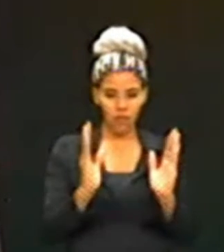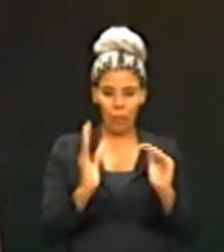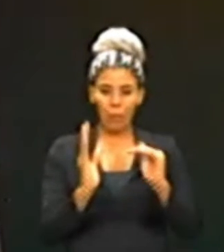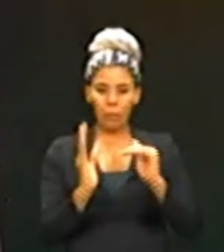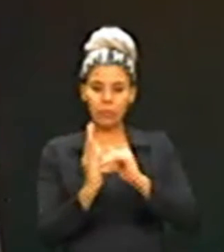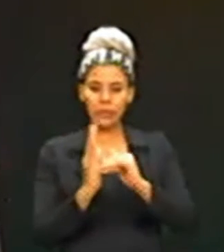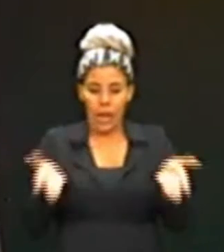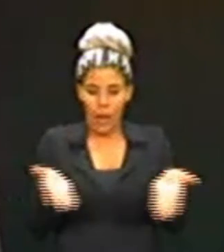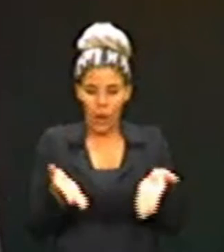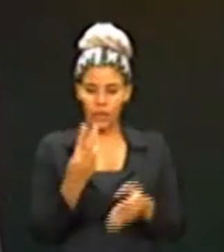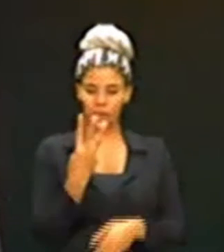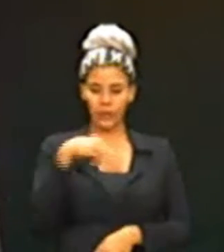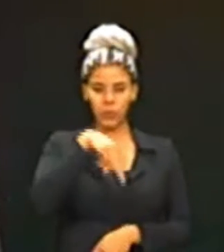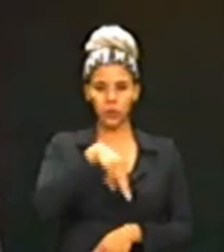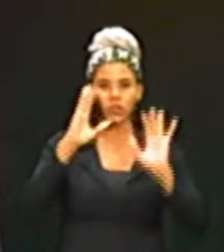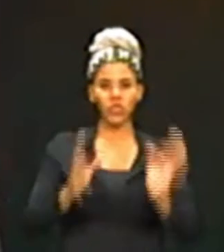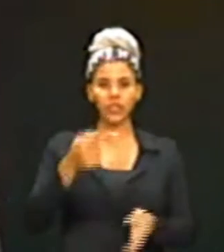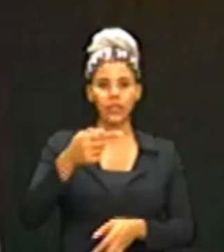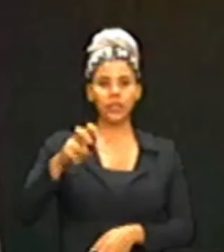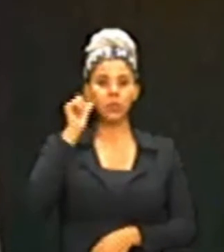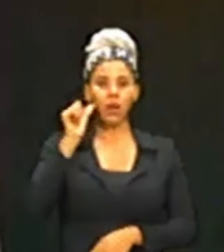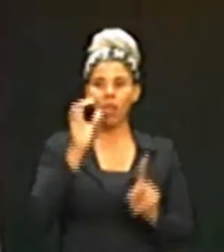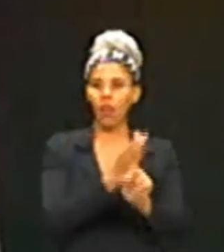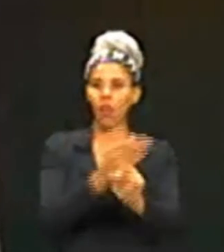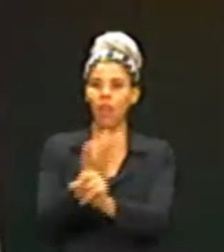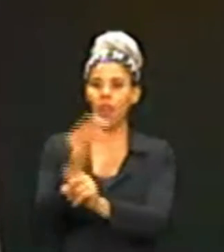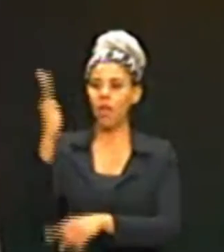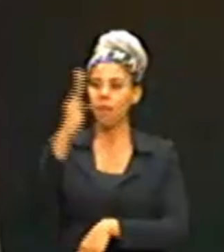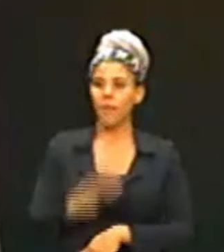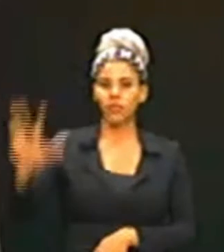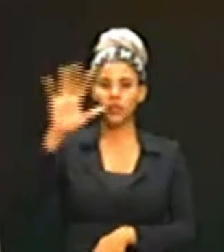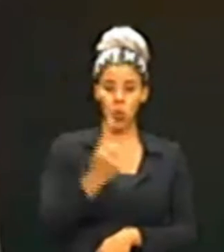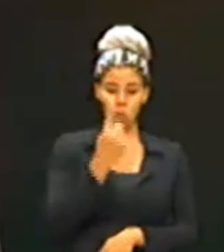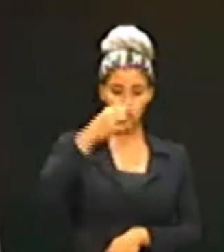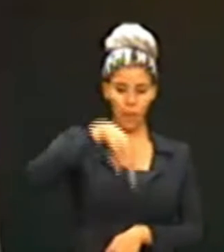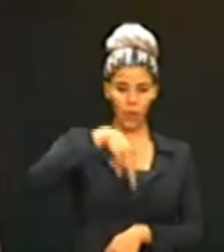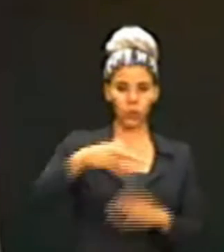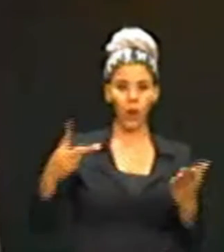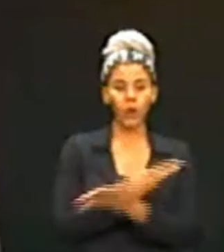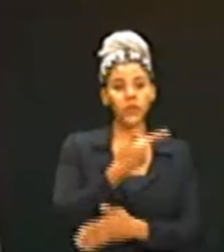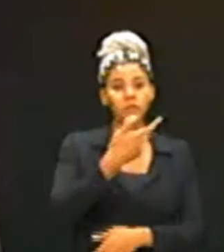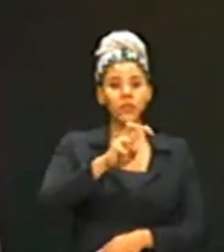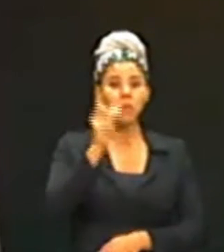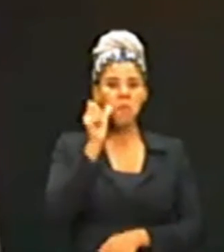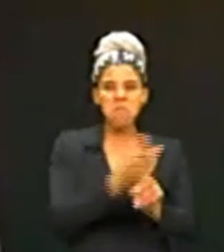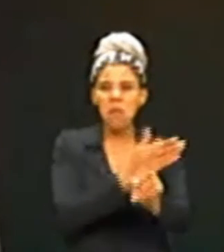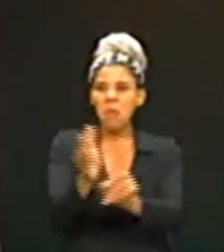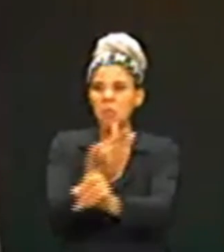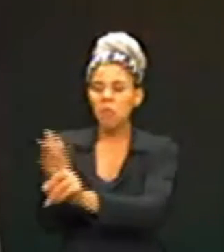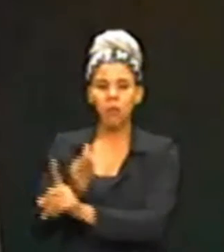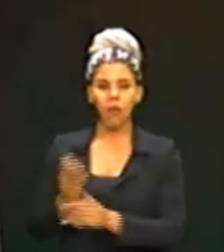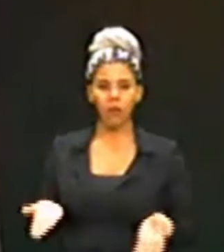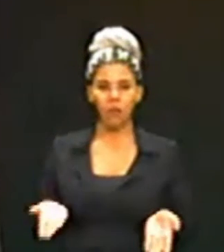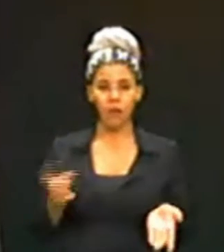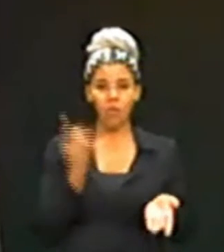75 mulheres já foram agredidas no Brasil. A cada minuto, 25 mulheres são agredidas no Brasil. Nós